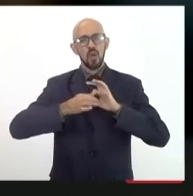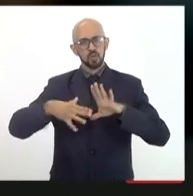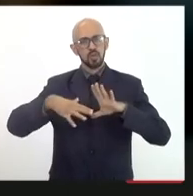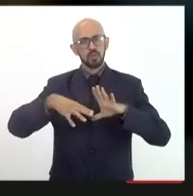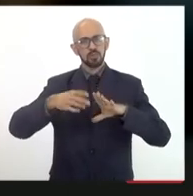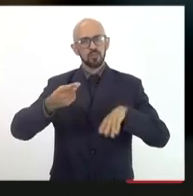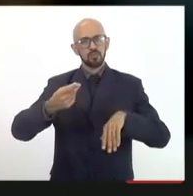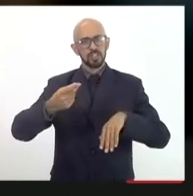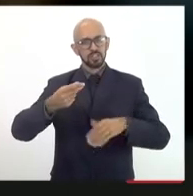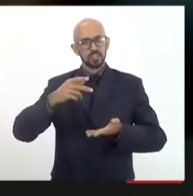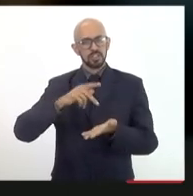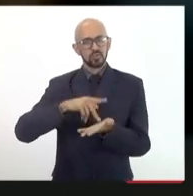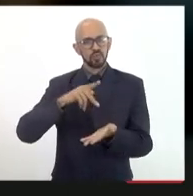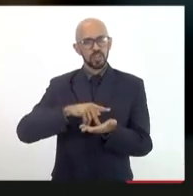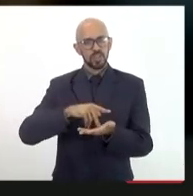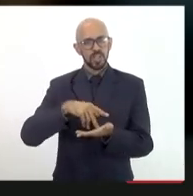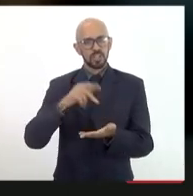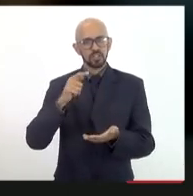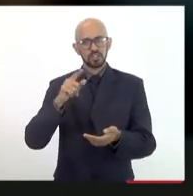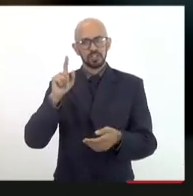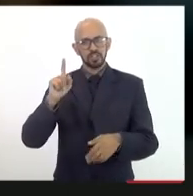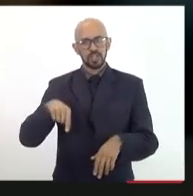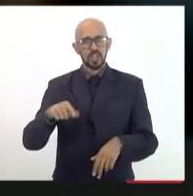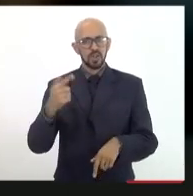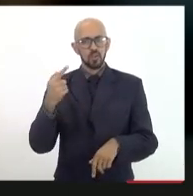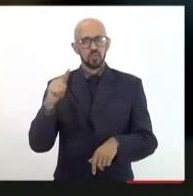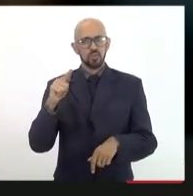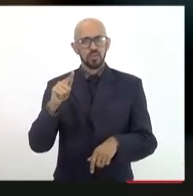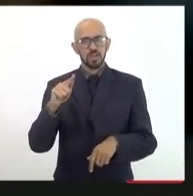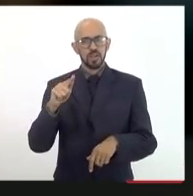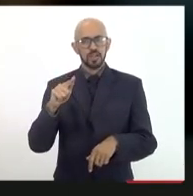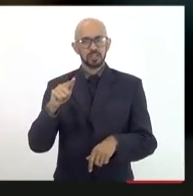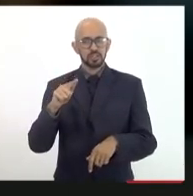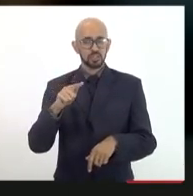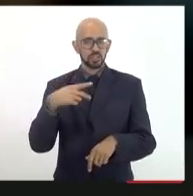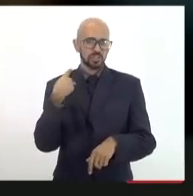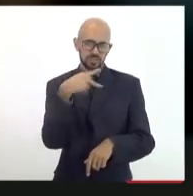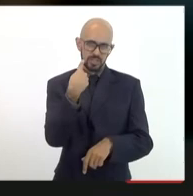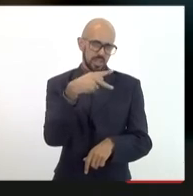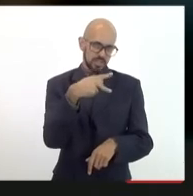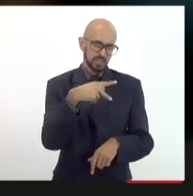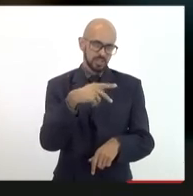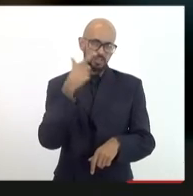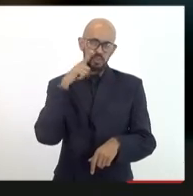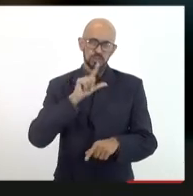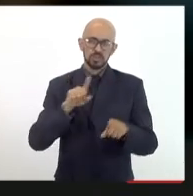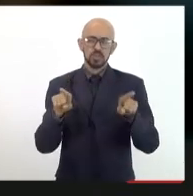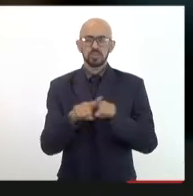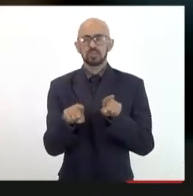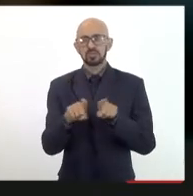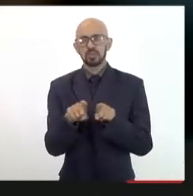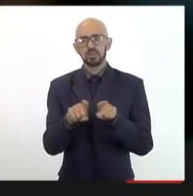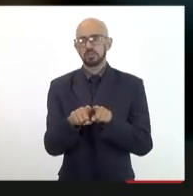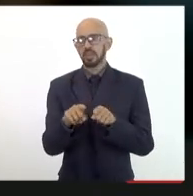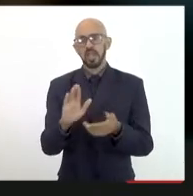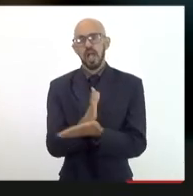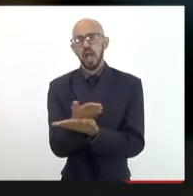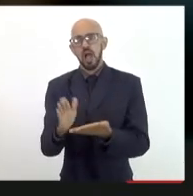verdadeiramente garantida para elas e poderam inclusive algumas